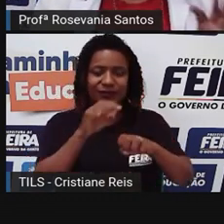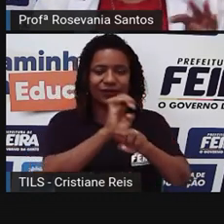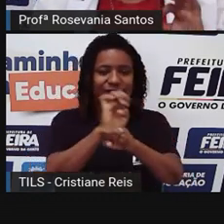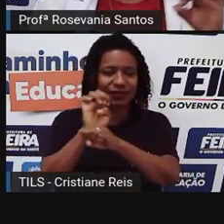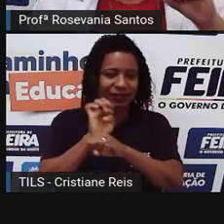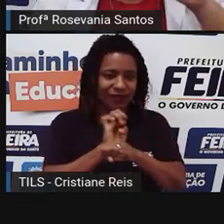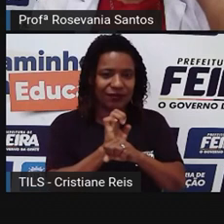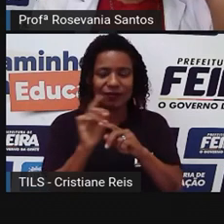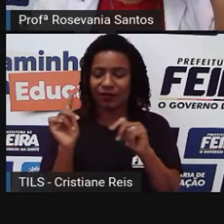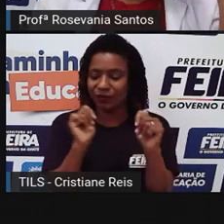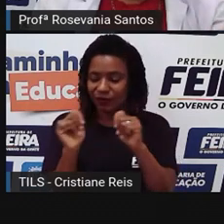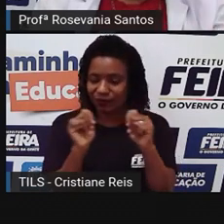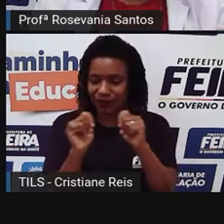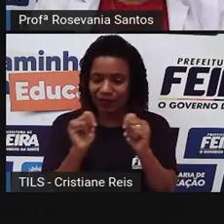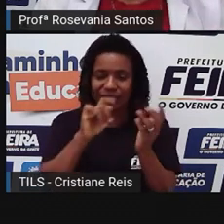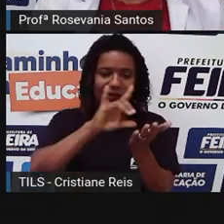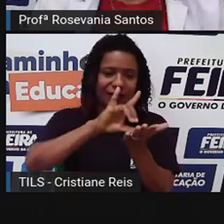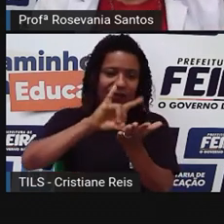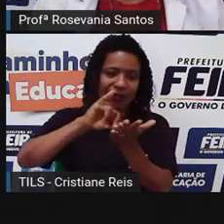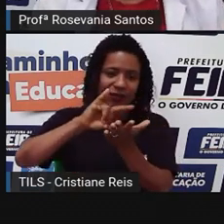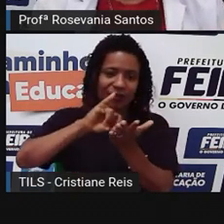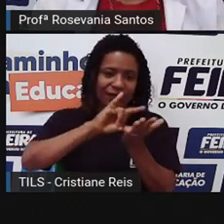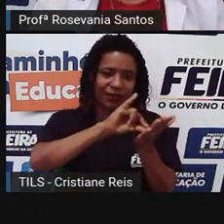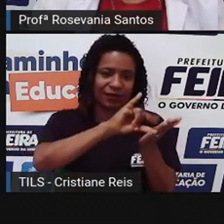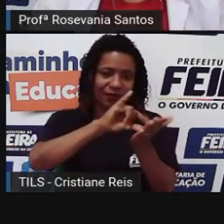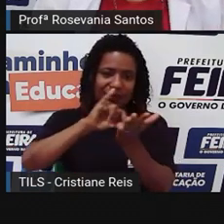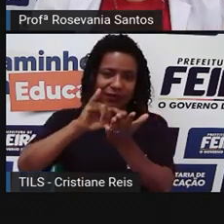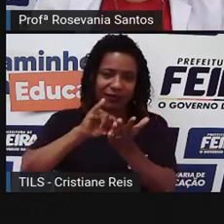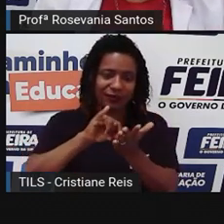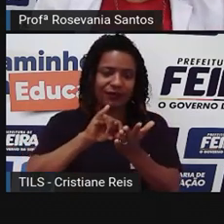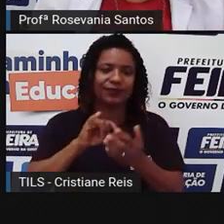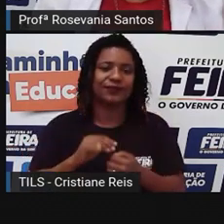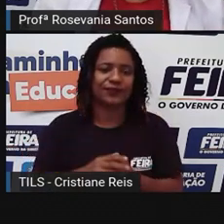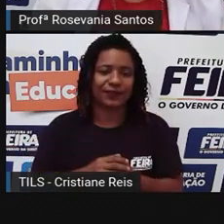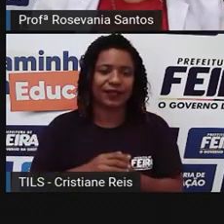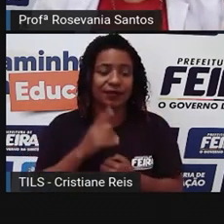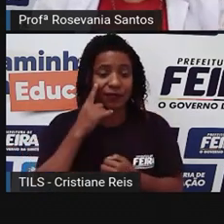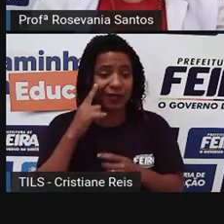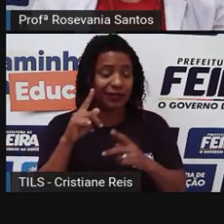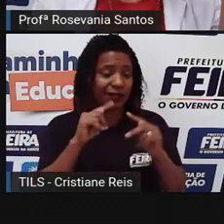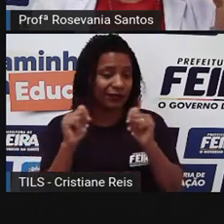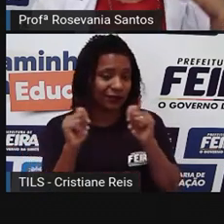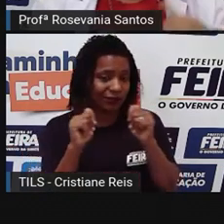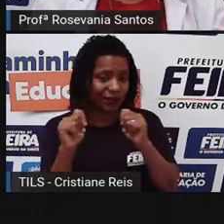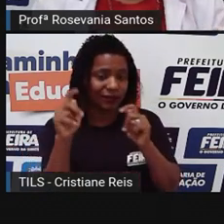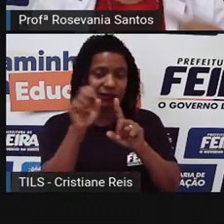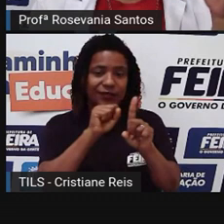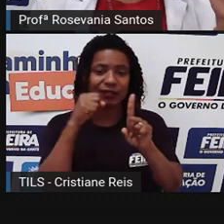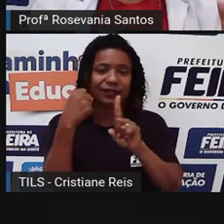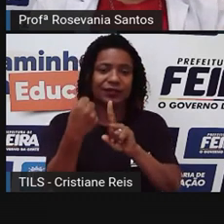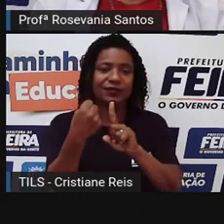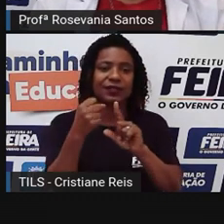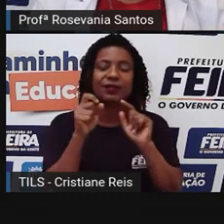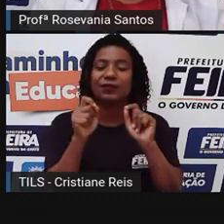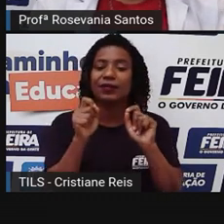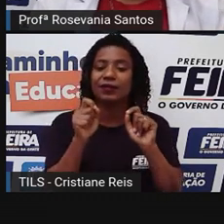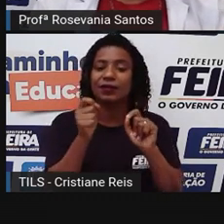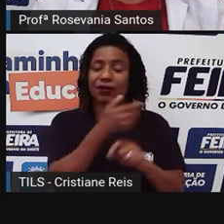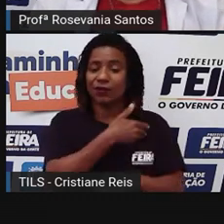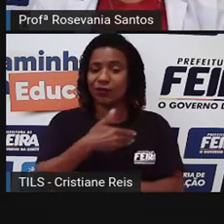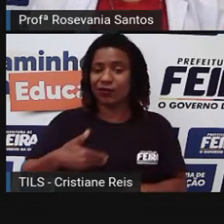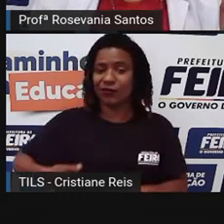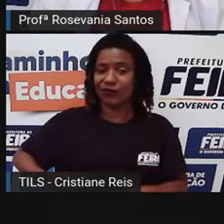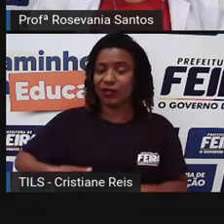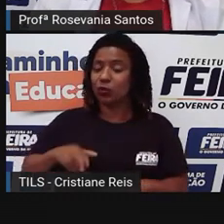é o principal. O principal é que alguém seja dono e não o governo. Já na economia socialista, o normal é que o governo seja